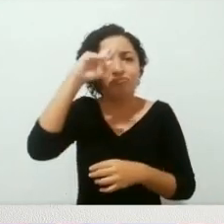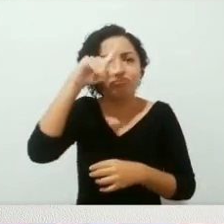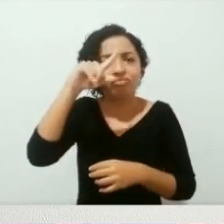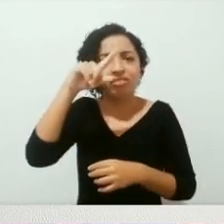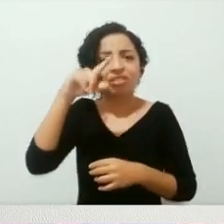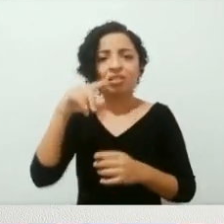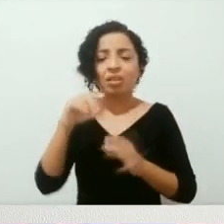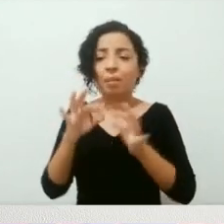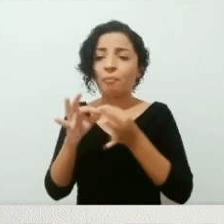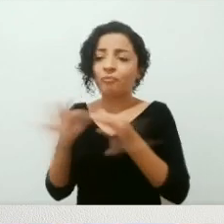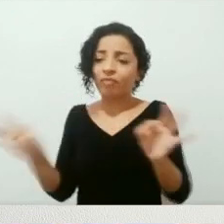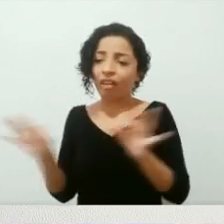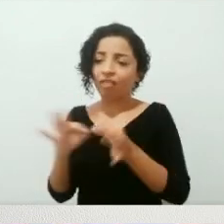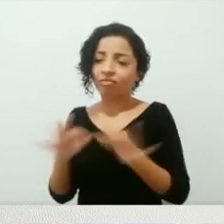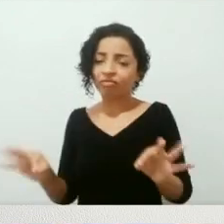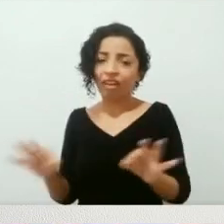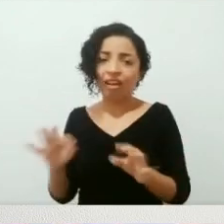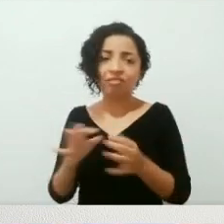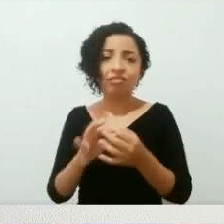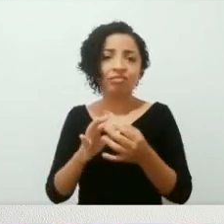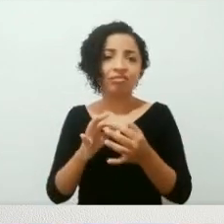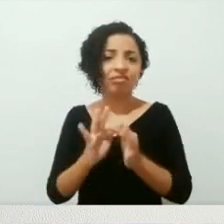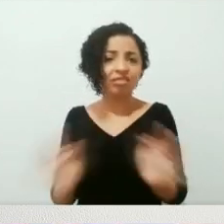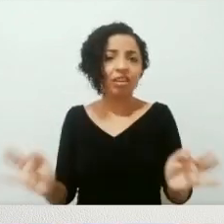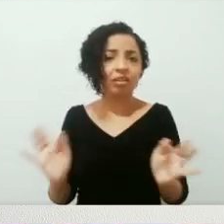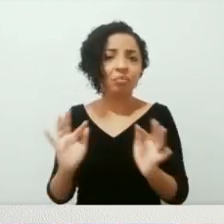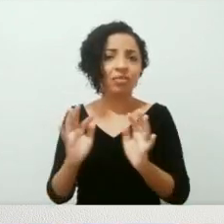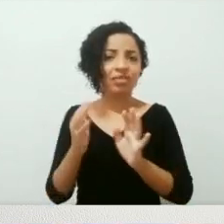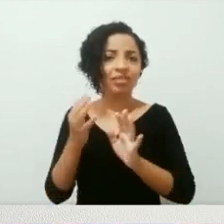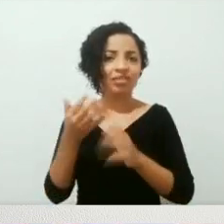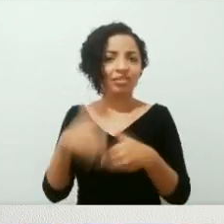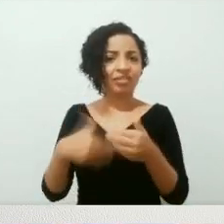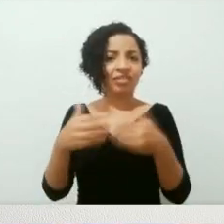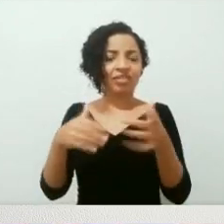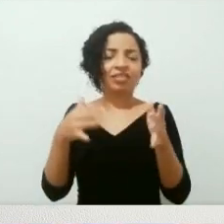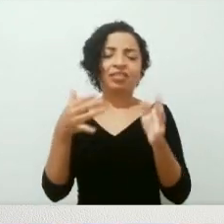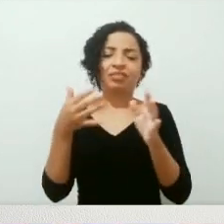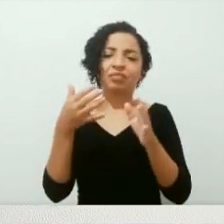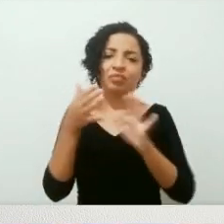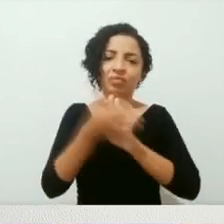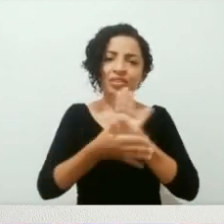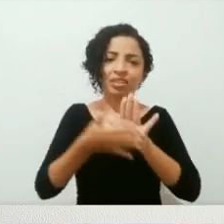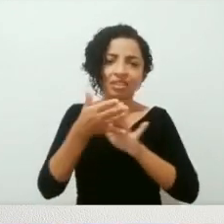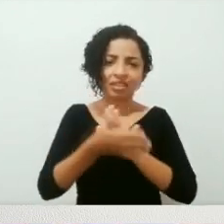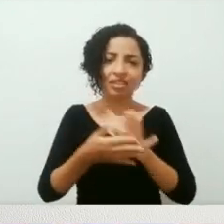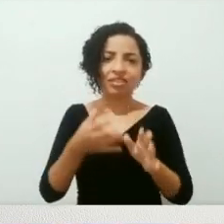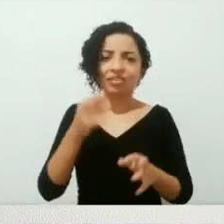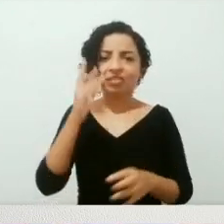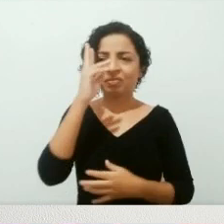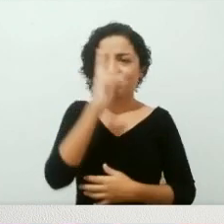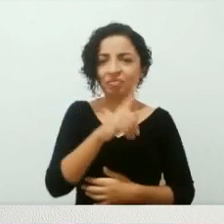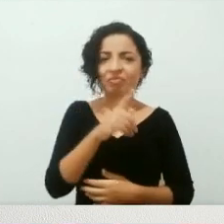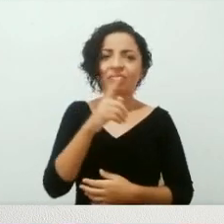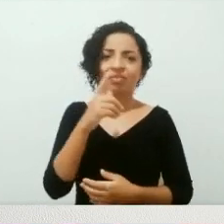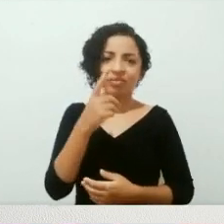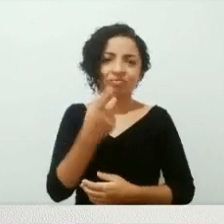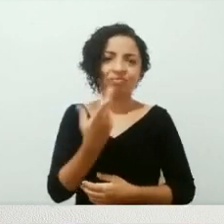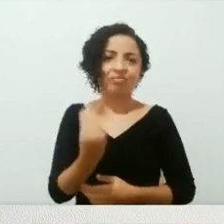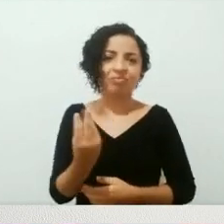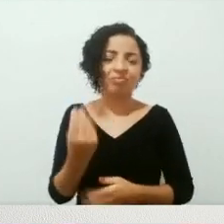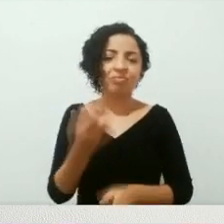se apegando a pequenas metáforas para poder desenvolver o texto. E aí falha muito, porque